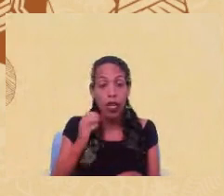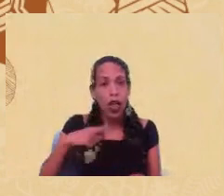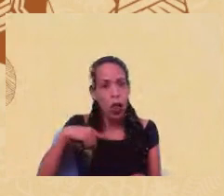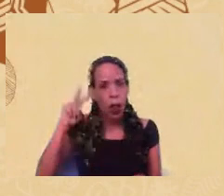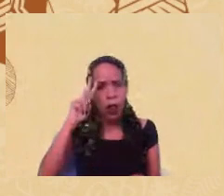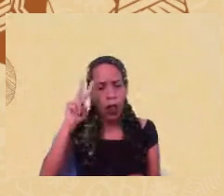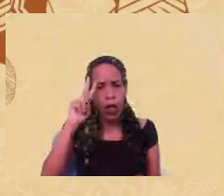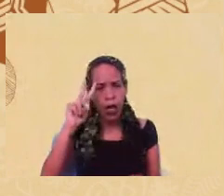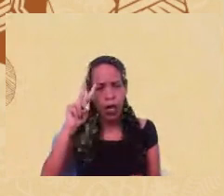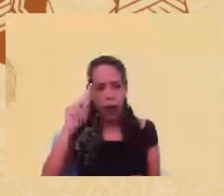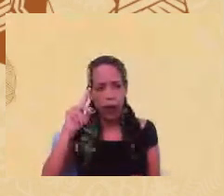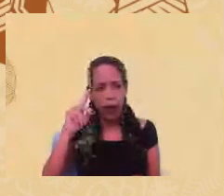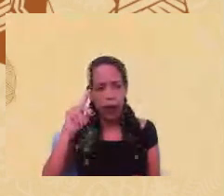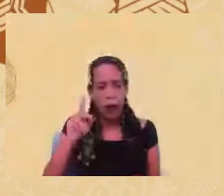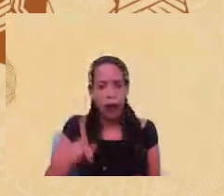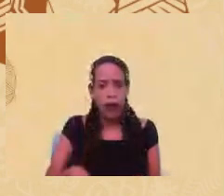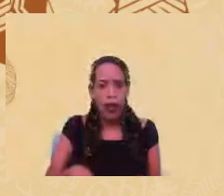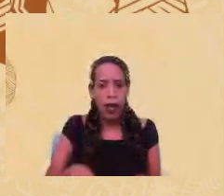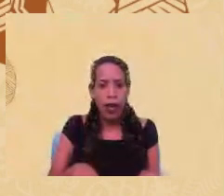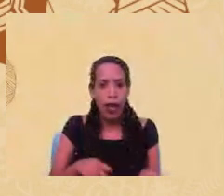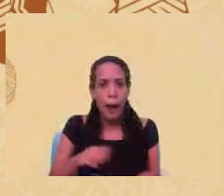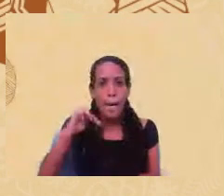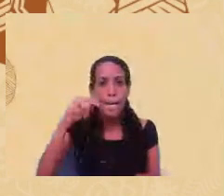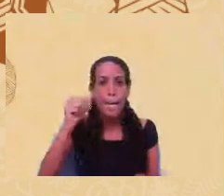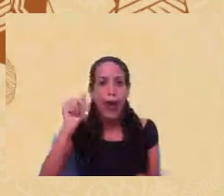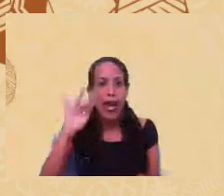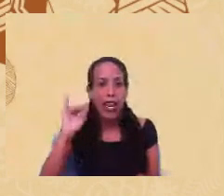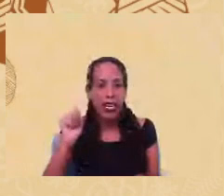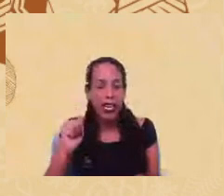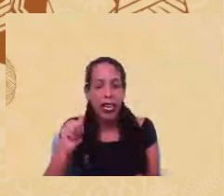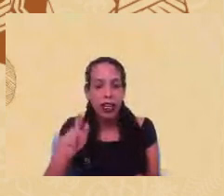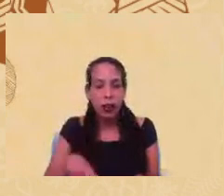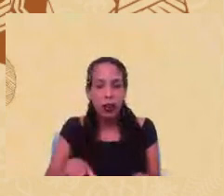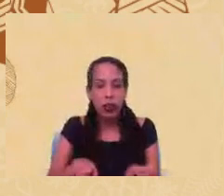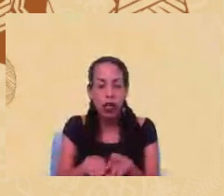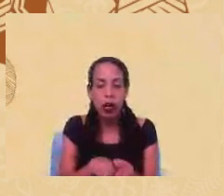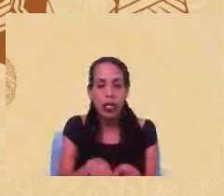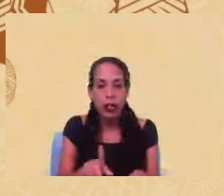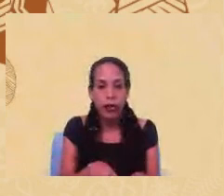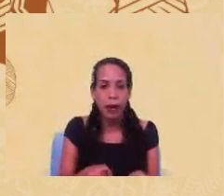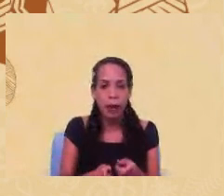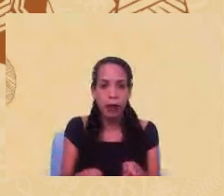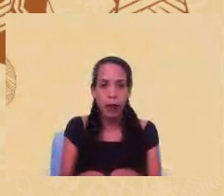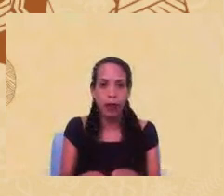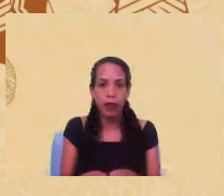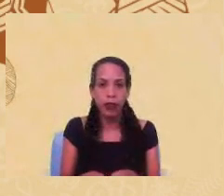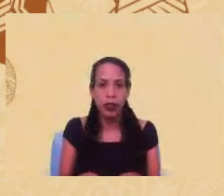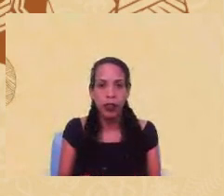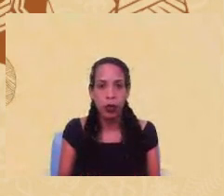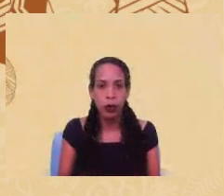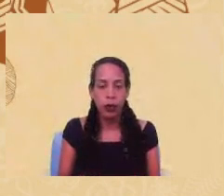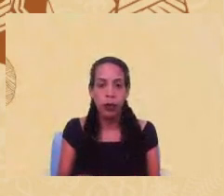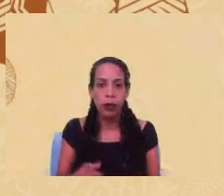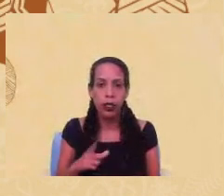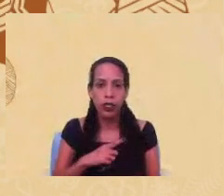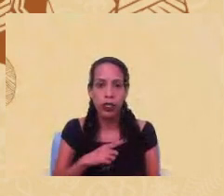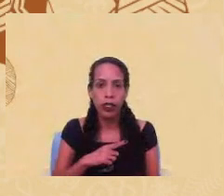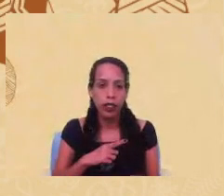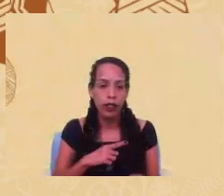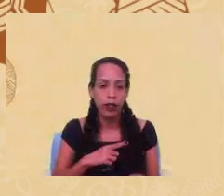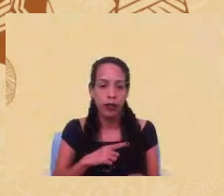Maria Aparecida Silva Dentro, Iraí Caroni e tantas outras fizeram, discutindo a dimensão de branquitude,